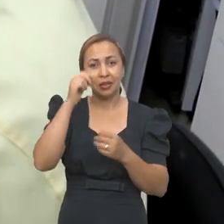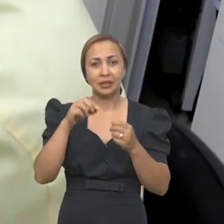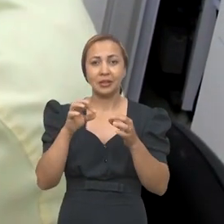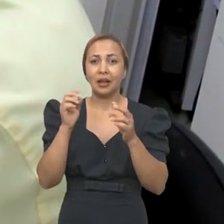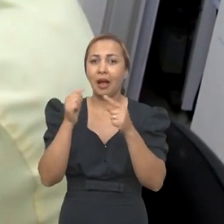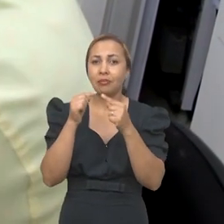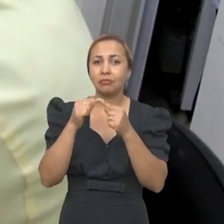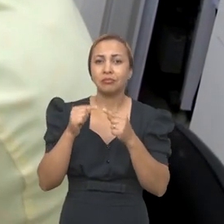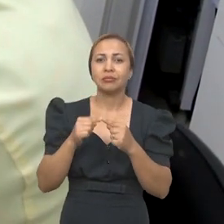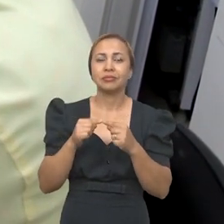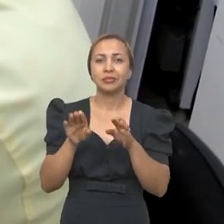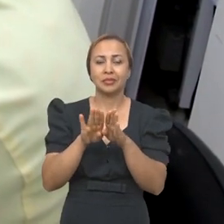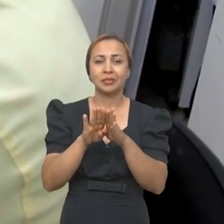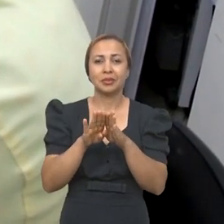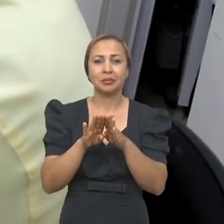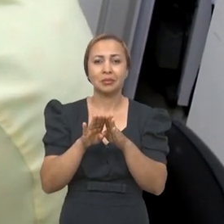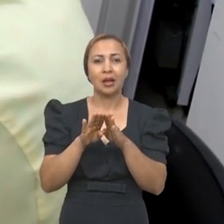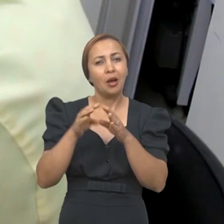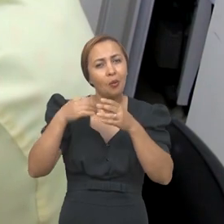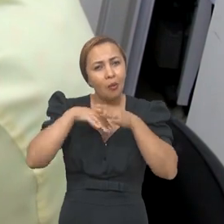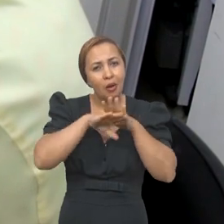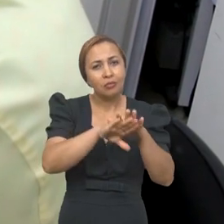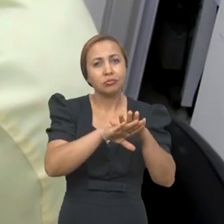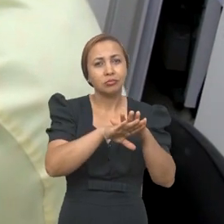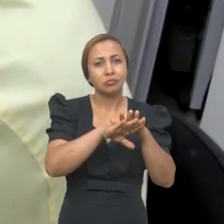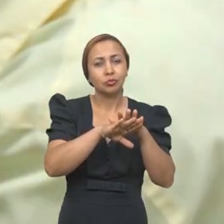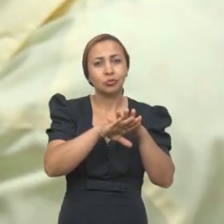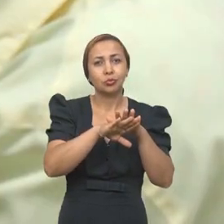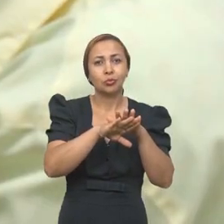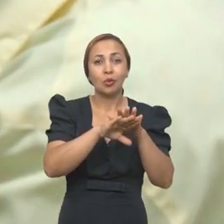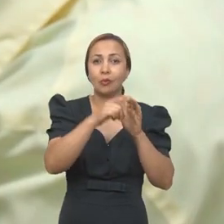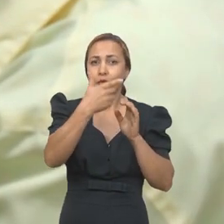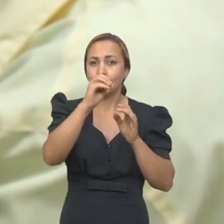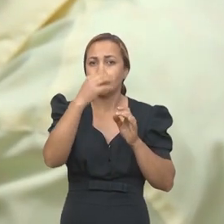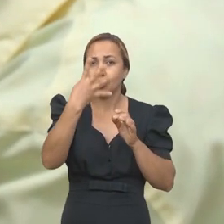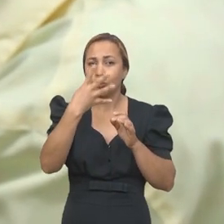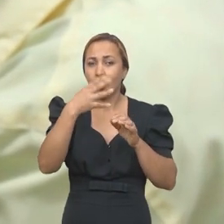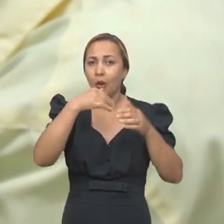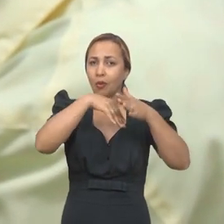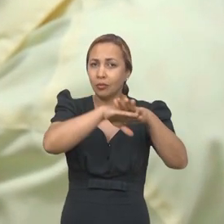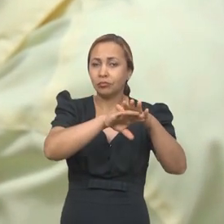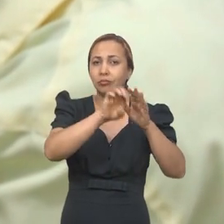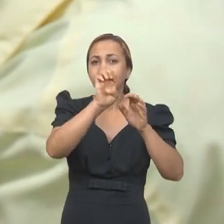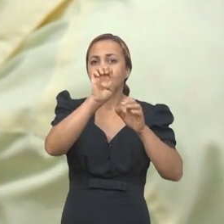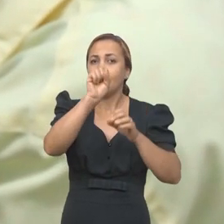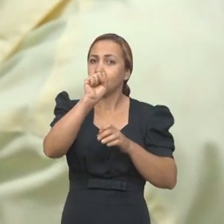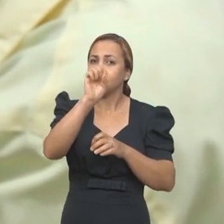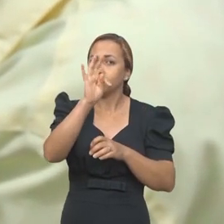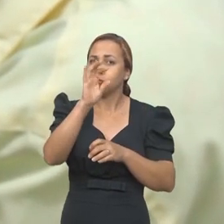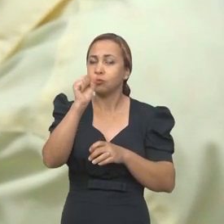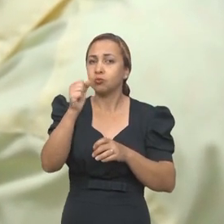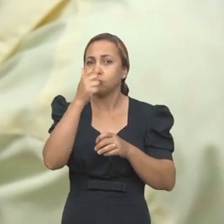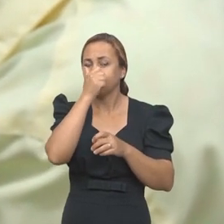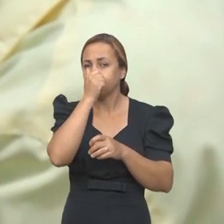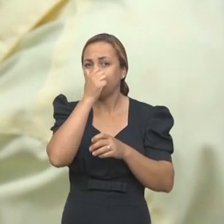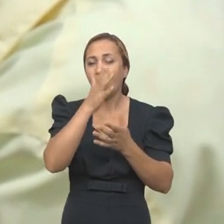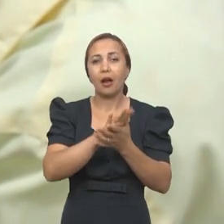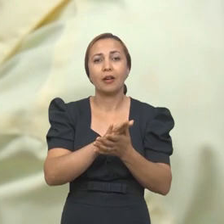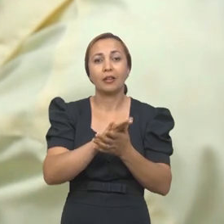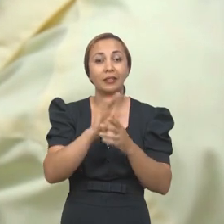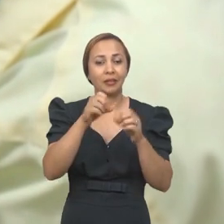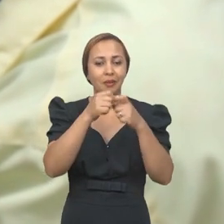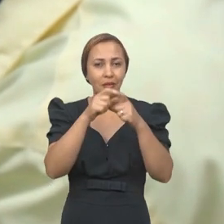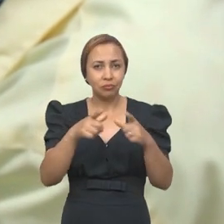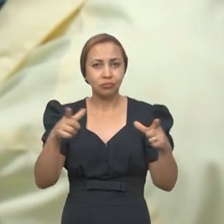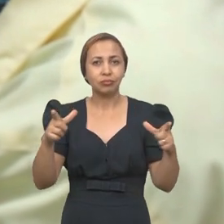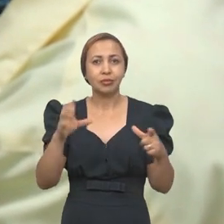para que o mesmo seja aplicado e incubado em estufa por um período de 24 horas. As 24 horas são analisados